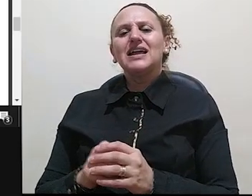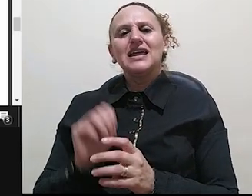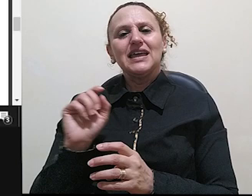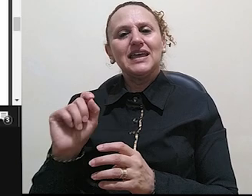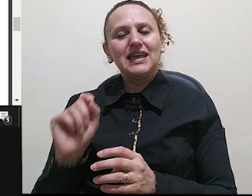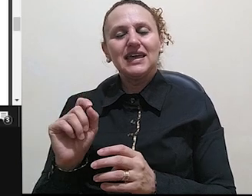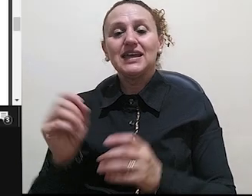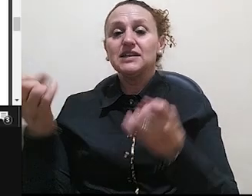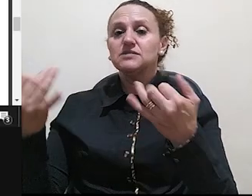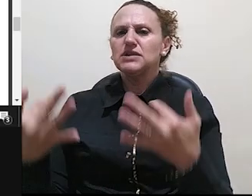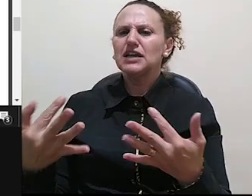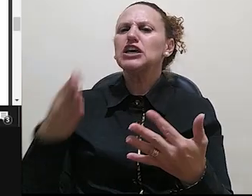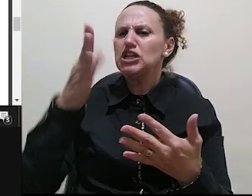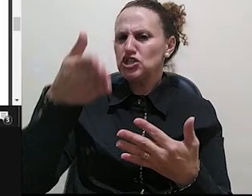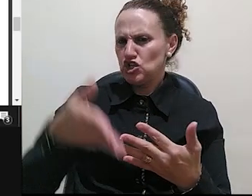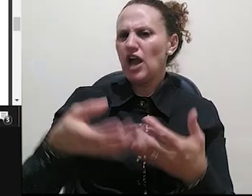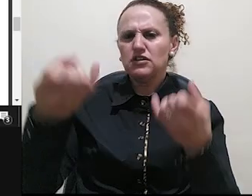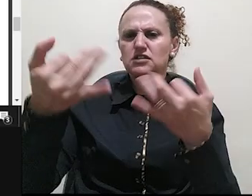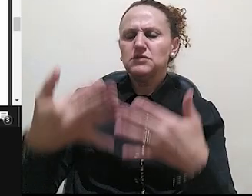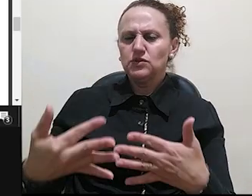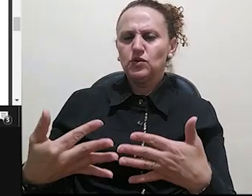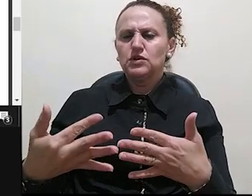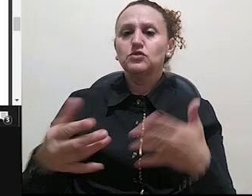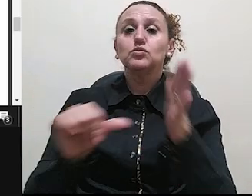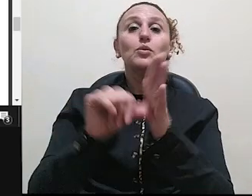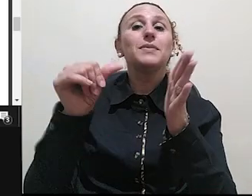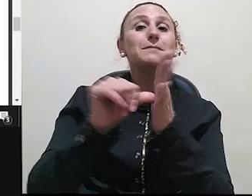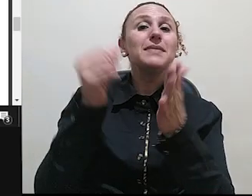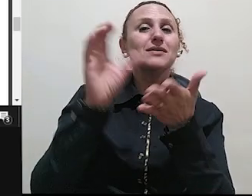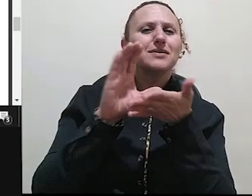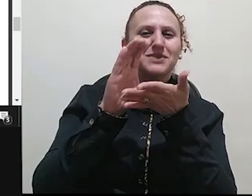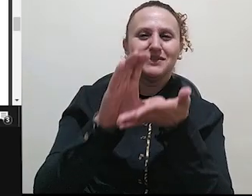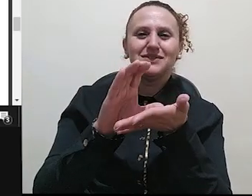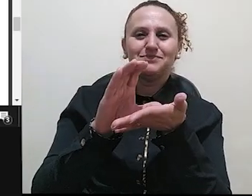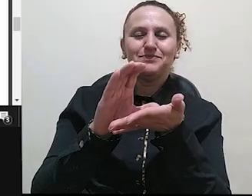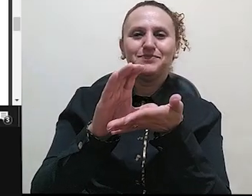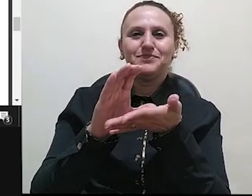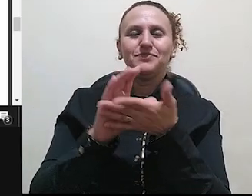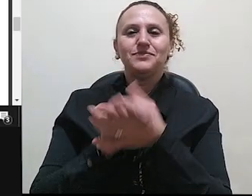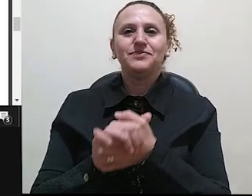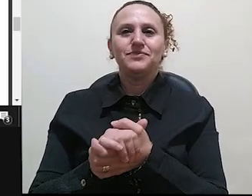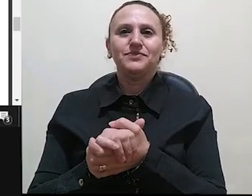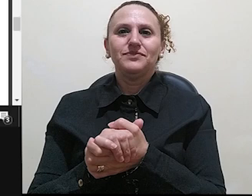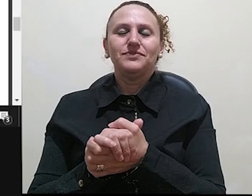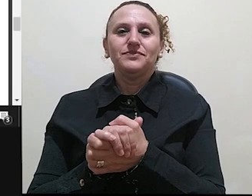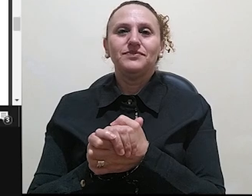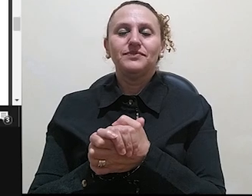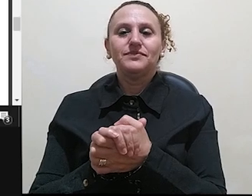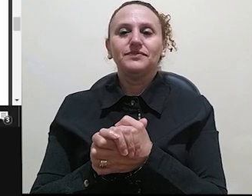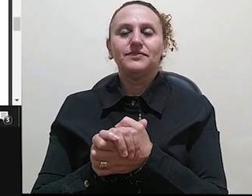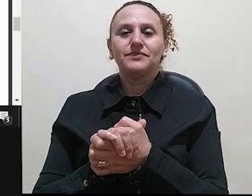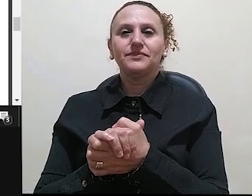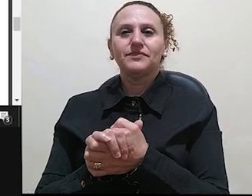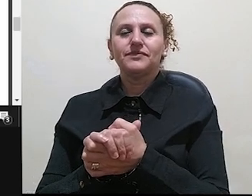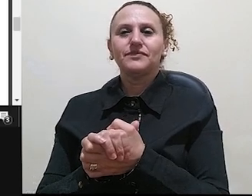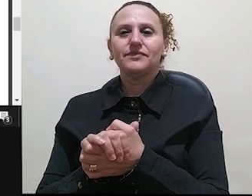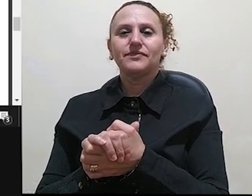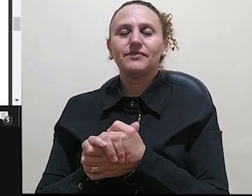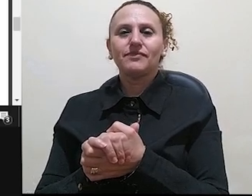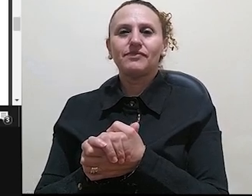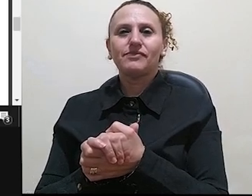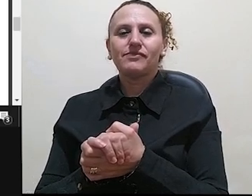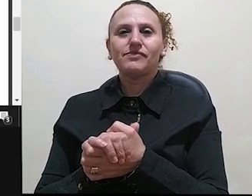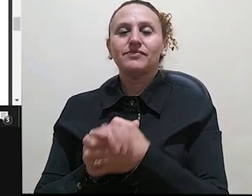capítulo. A diversidade, afirmou o autor, é o que faz a ciência evoluir e elimina a falsa ideia de um